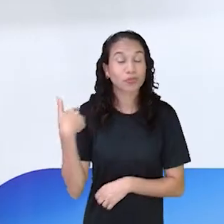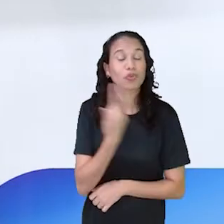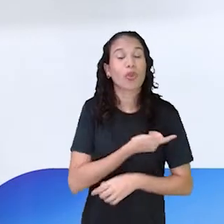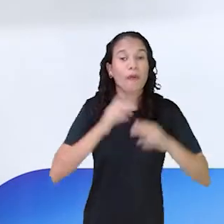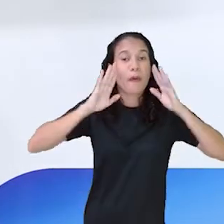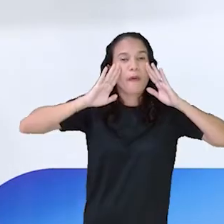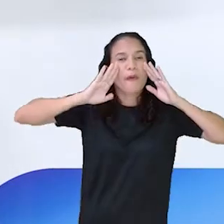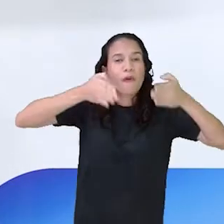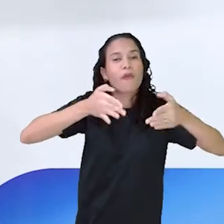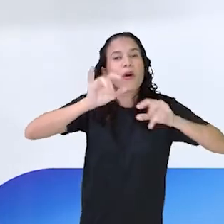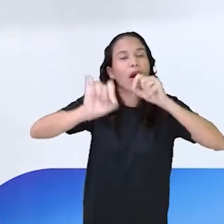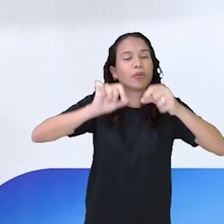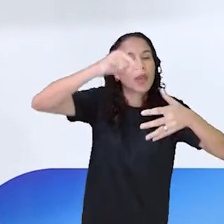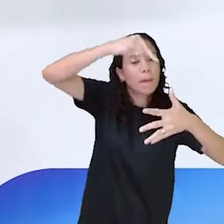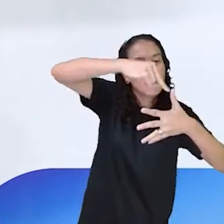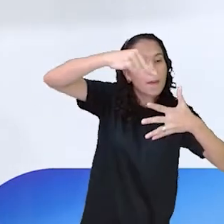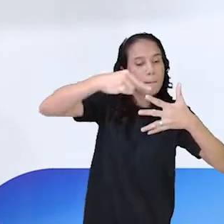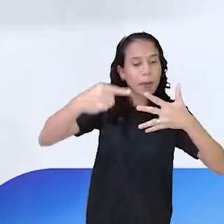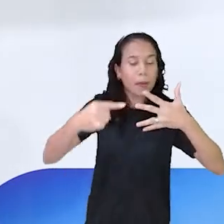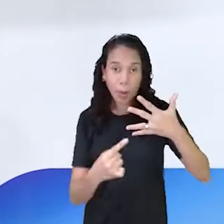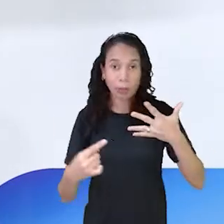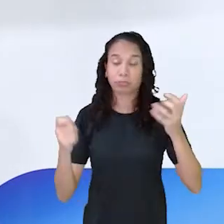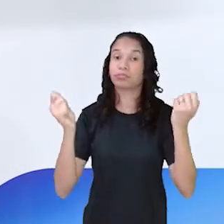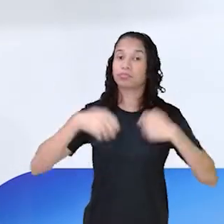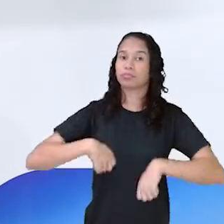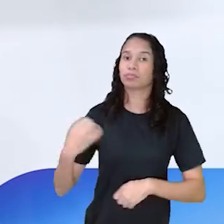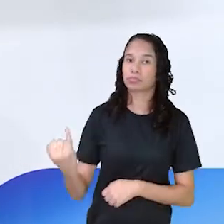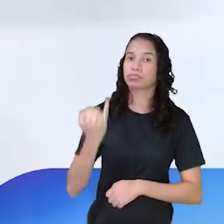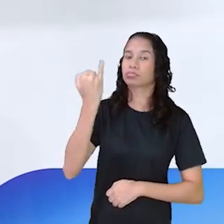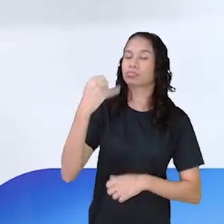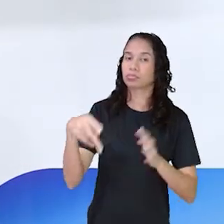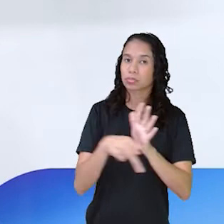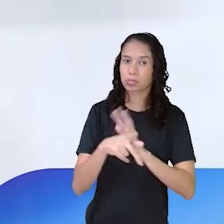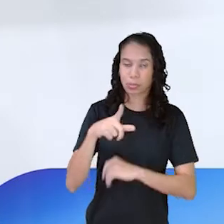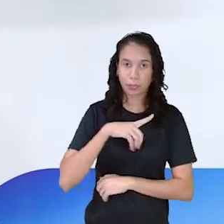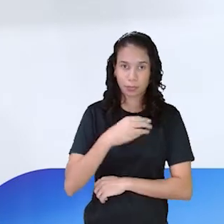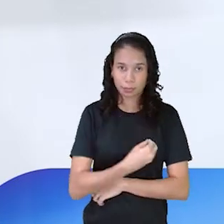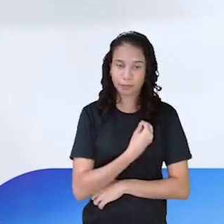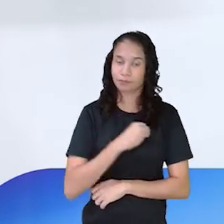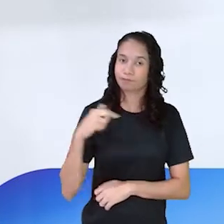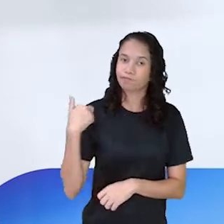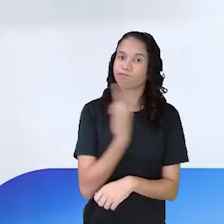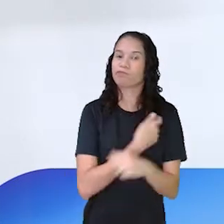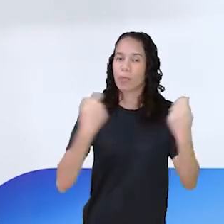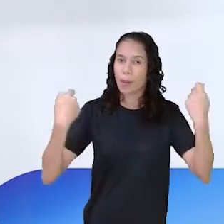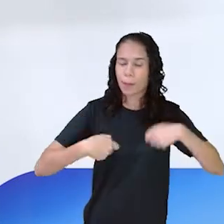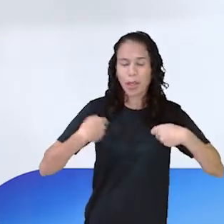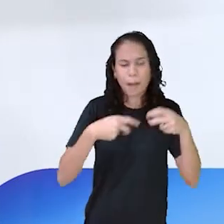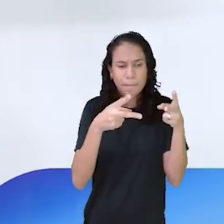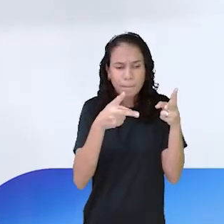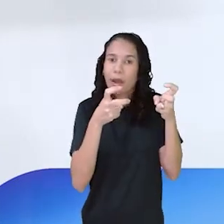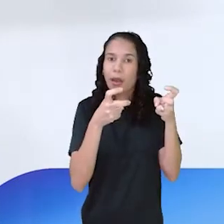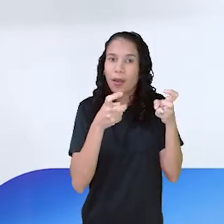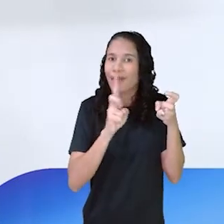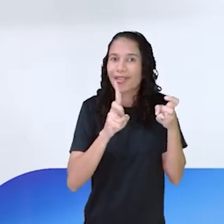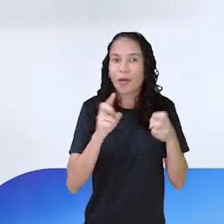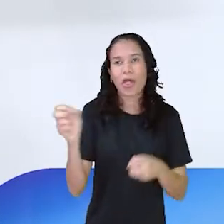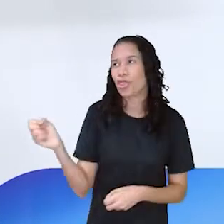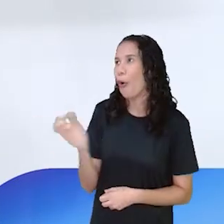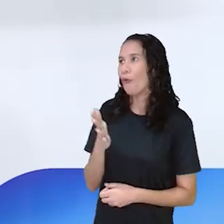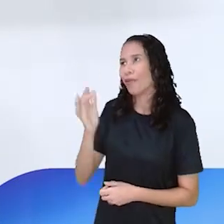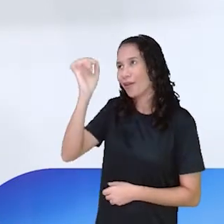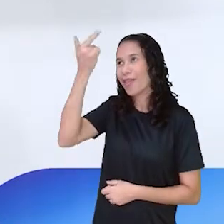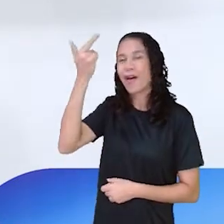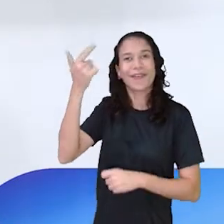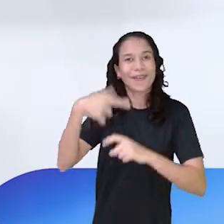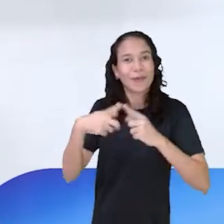especificamente sobre algumas competências importantes e indispensáveis que a gente precisa se dar conta. Não que seja novidade para a gente,